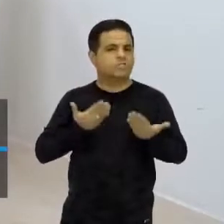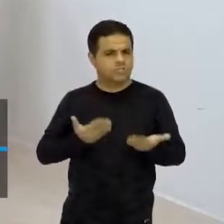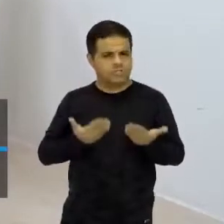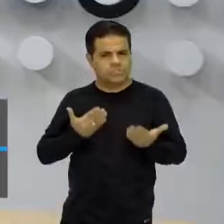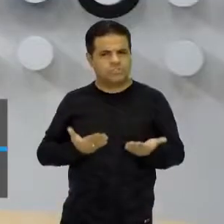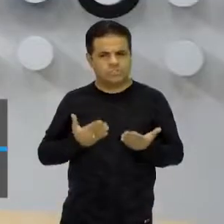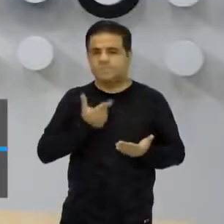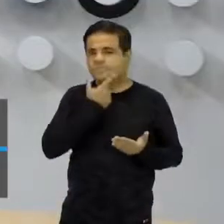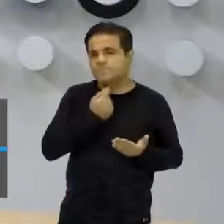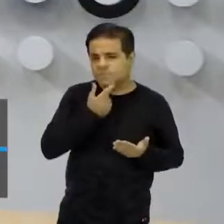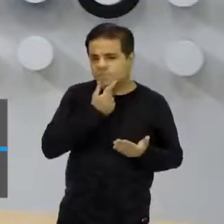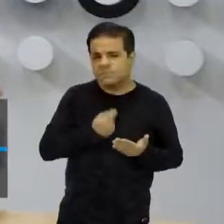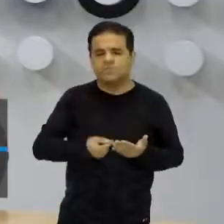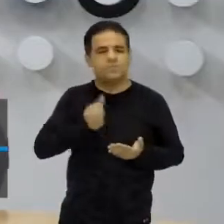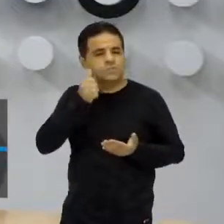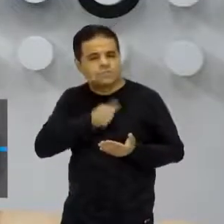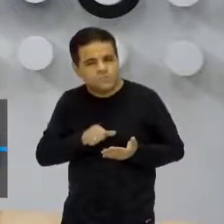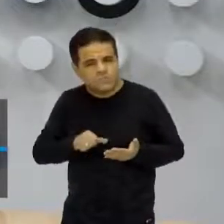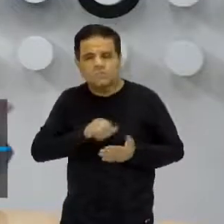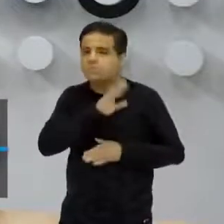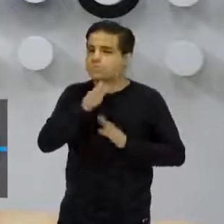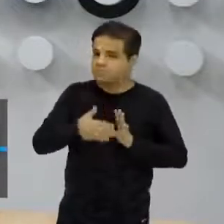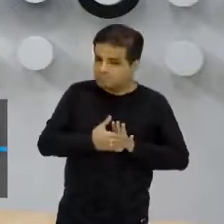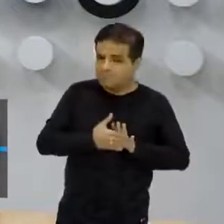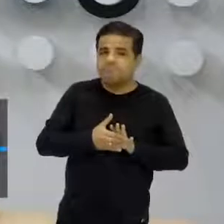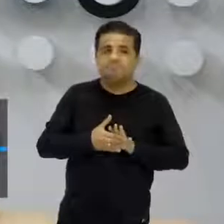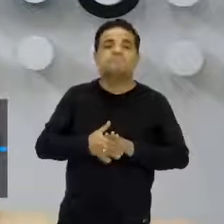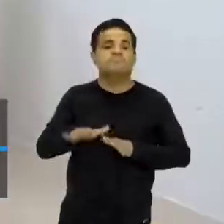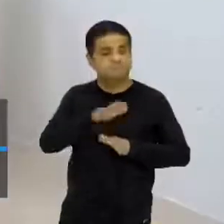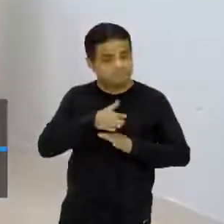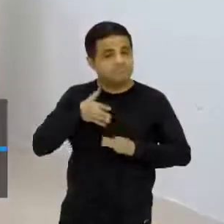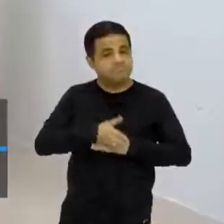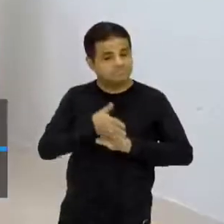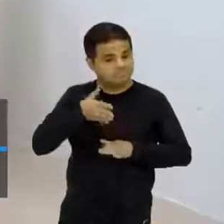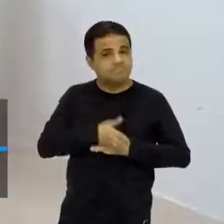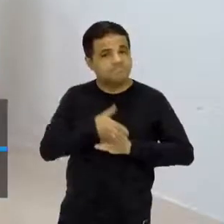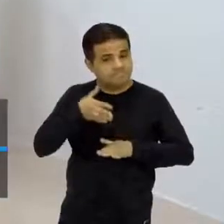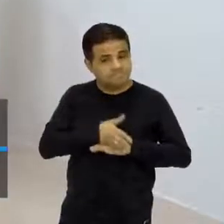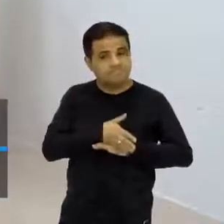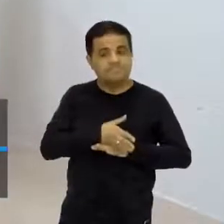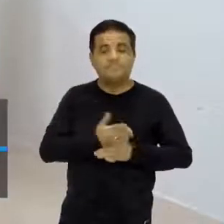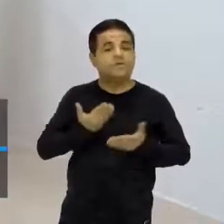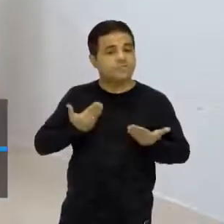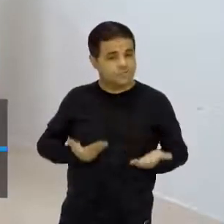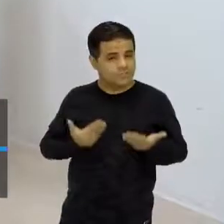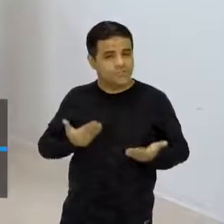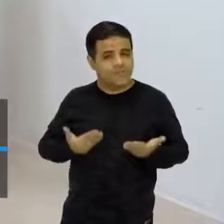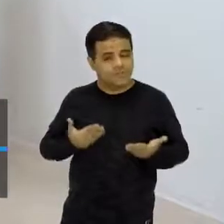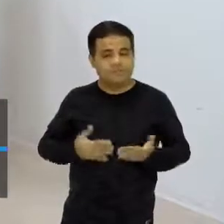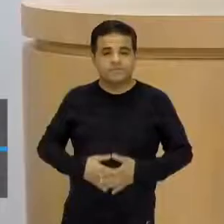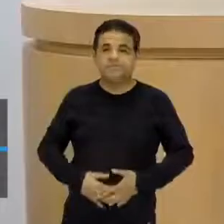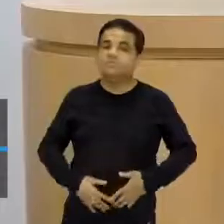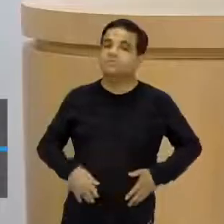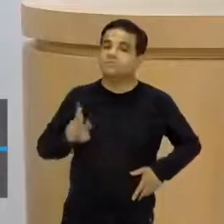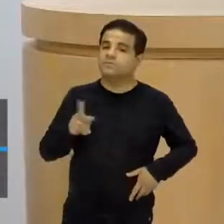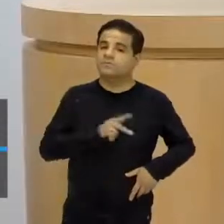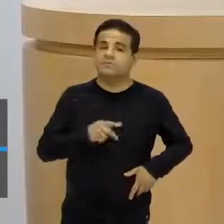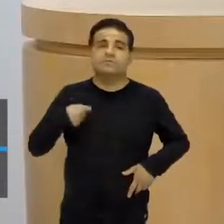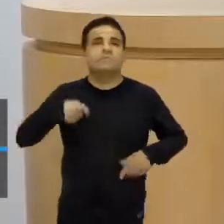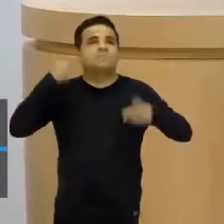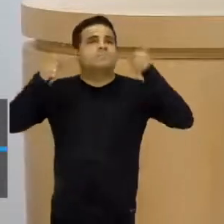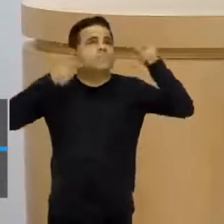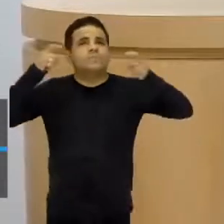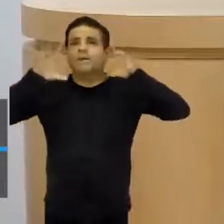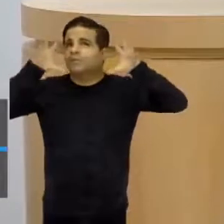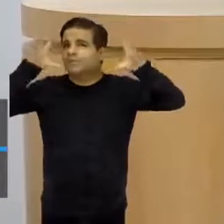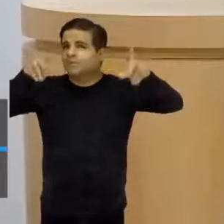meninas, garotas, garotos, estão participando, adolescentes. Ai, professora, eu tenho que me preocupar,